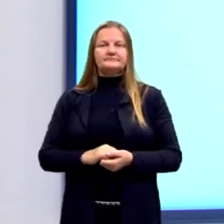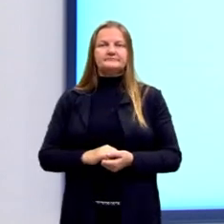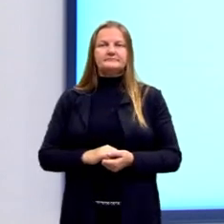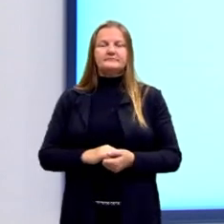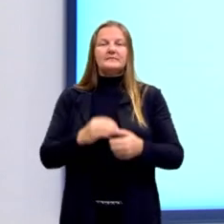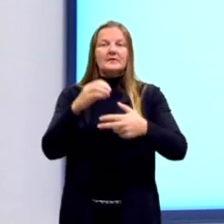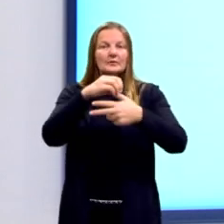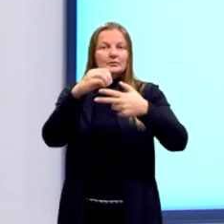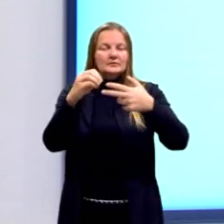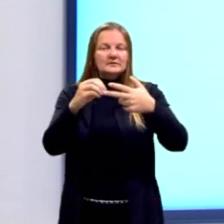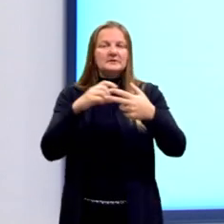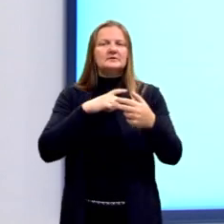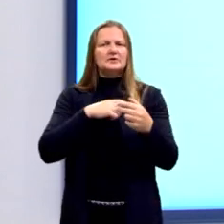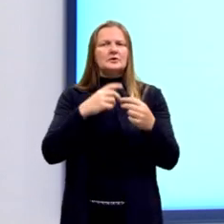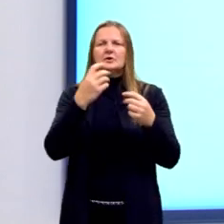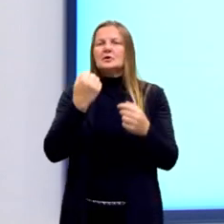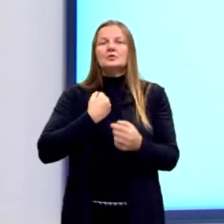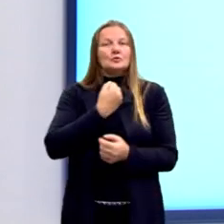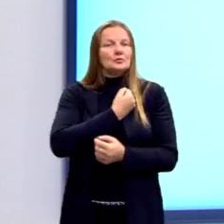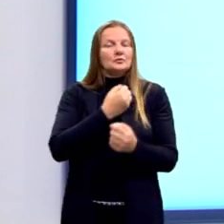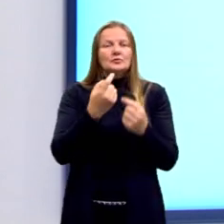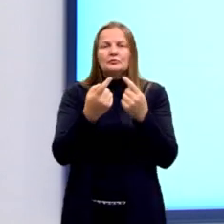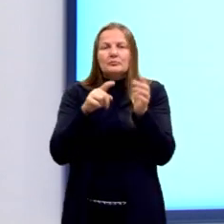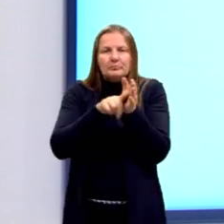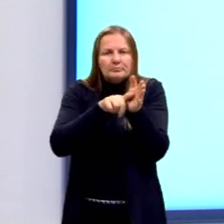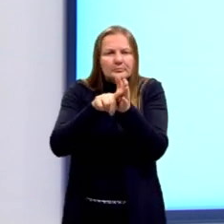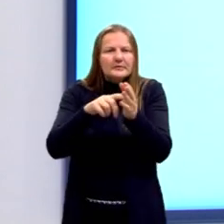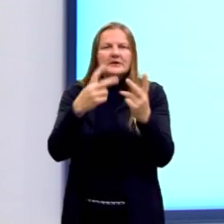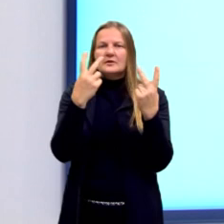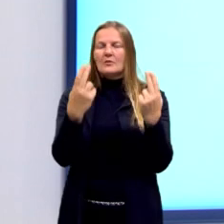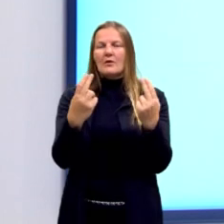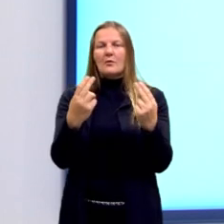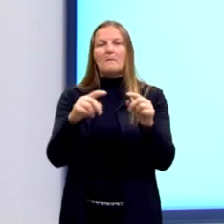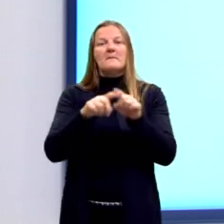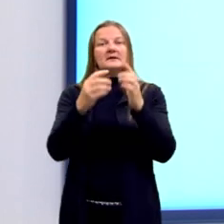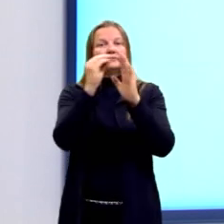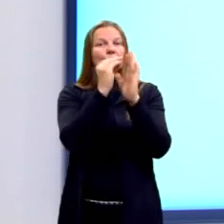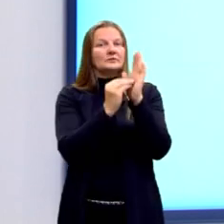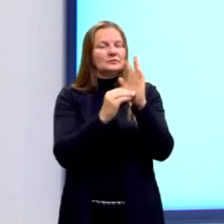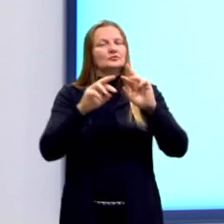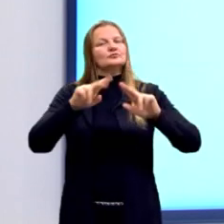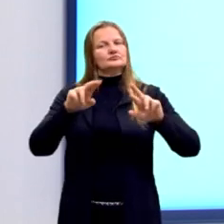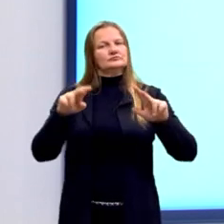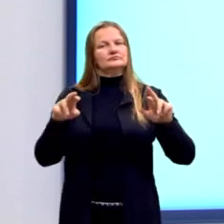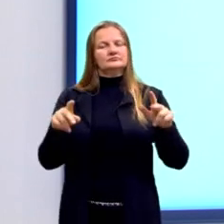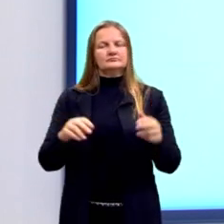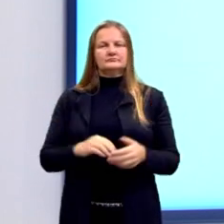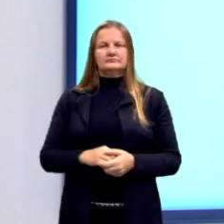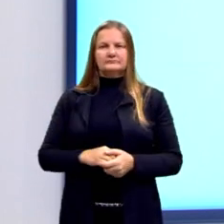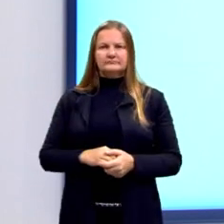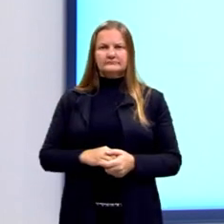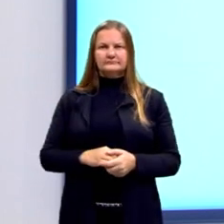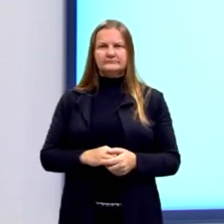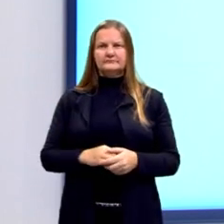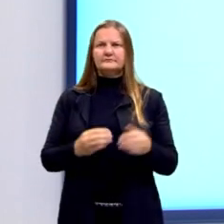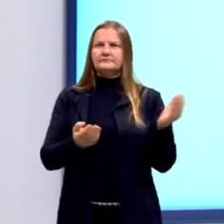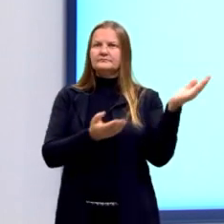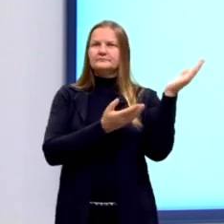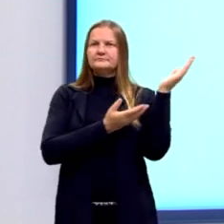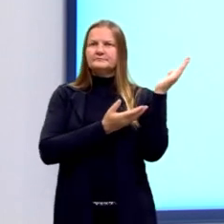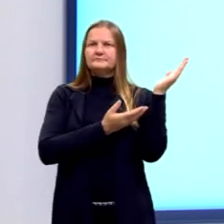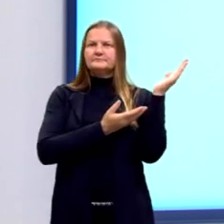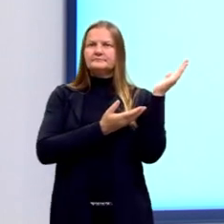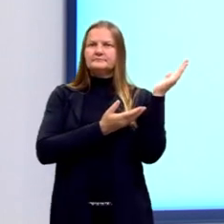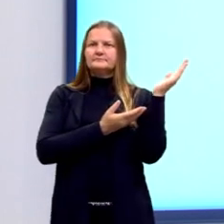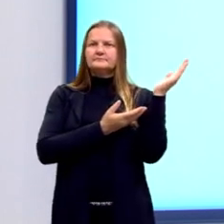Ela é composta do mesmo número de questões, mas as questões, então, são diferentes. E aqui eu trago, então, para vocês